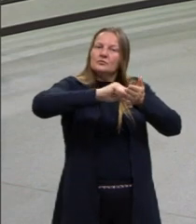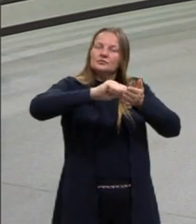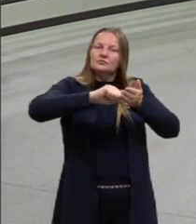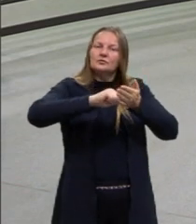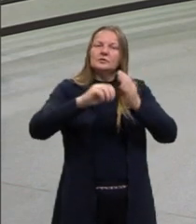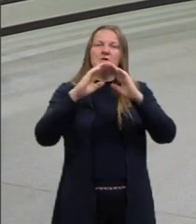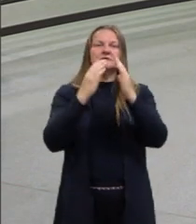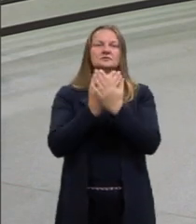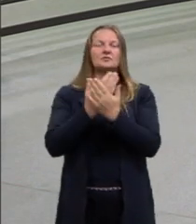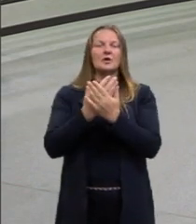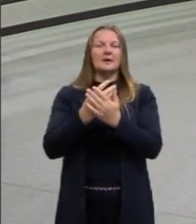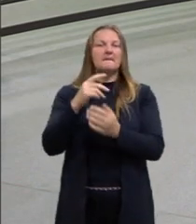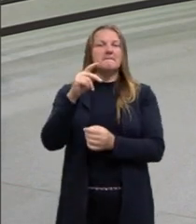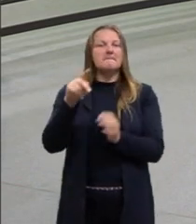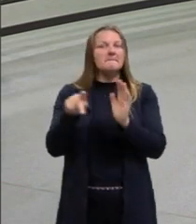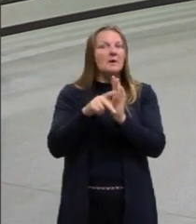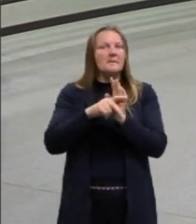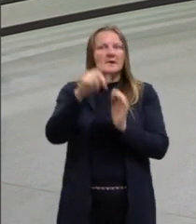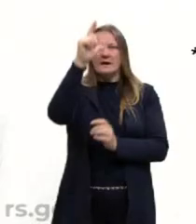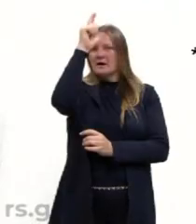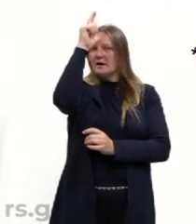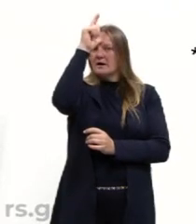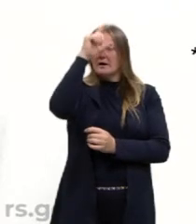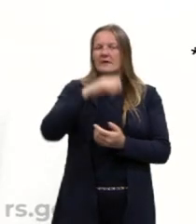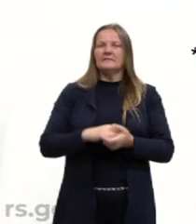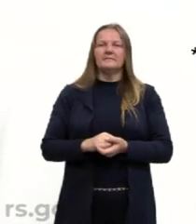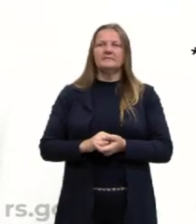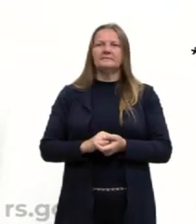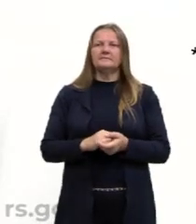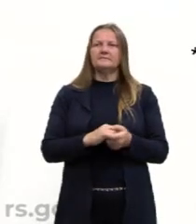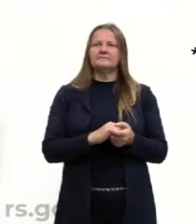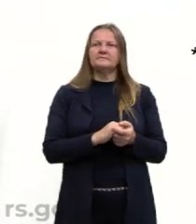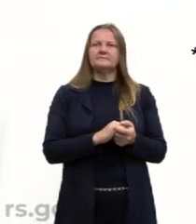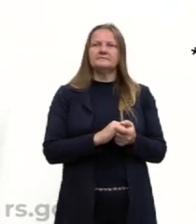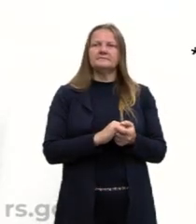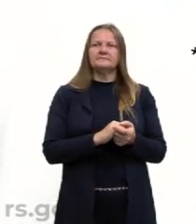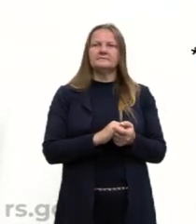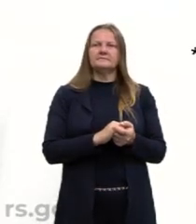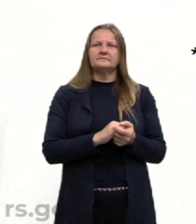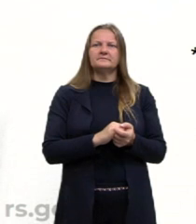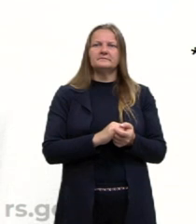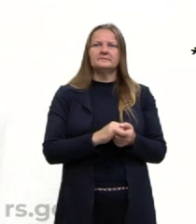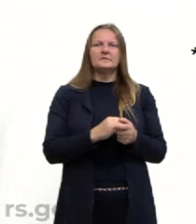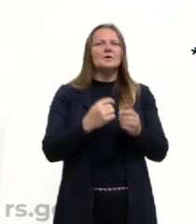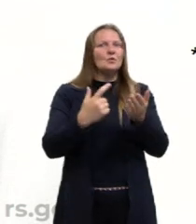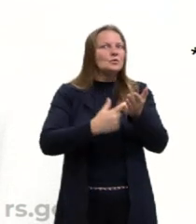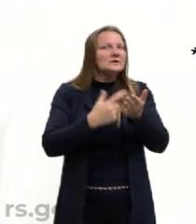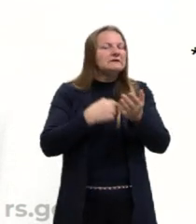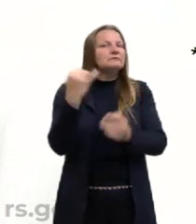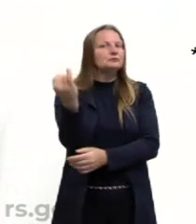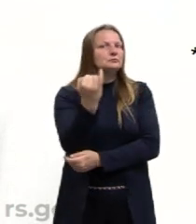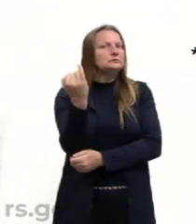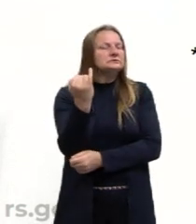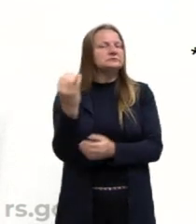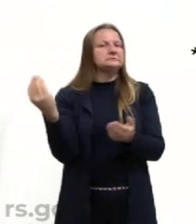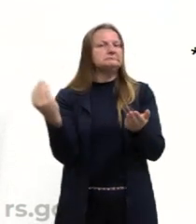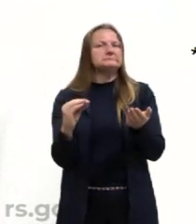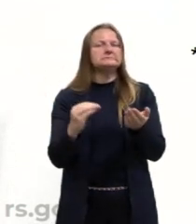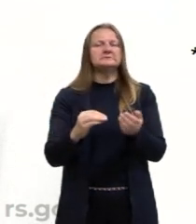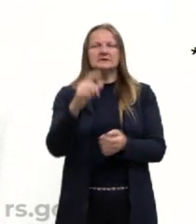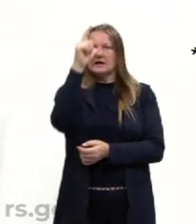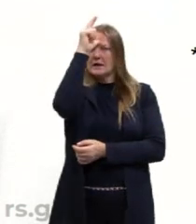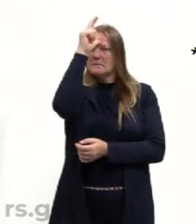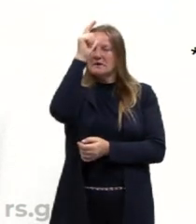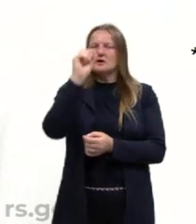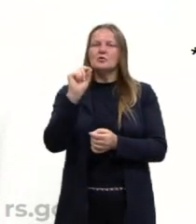escola de Frankfurt, busca mais informações, enfim, para entender um pouco, é muito importante essa escola de Frankfurt, criada na Alemanha,